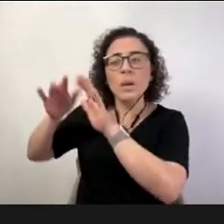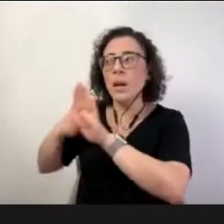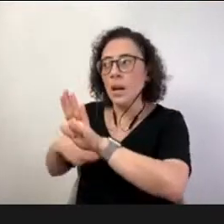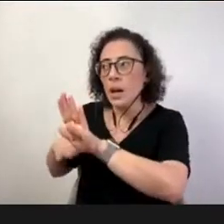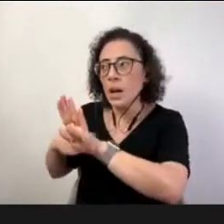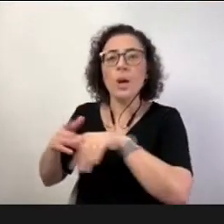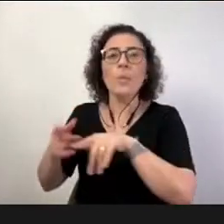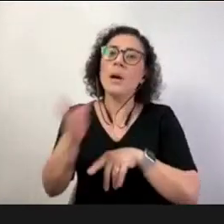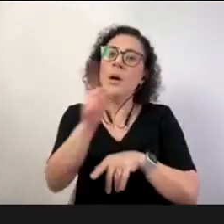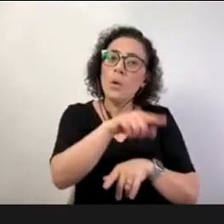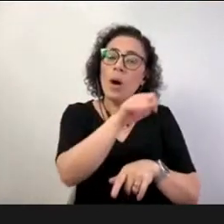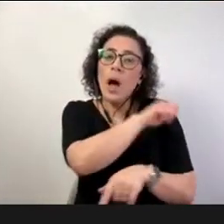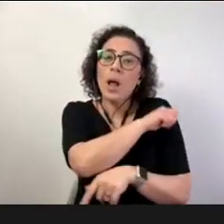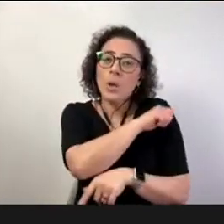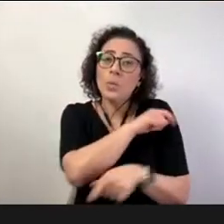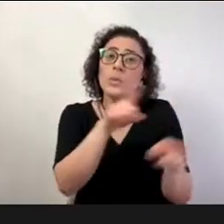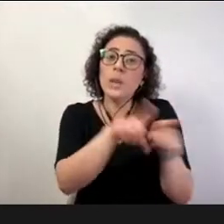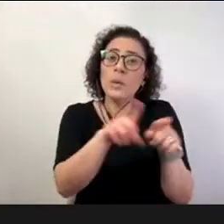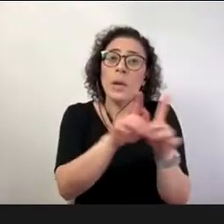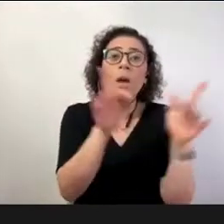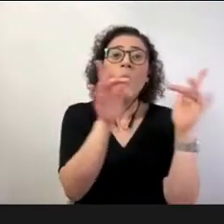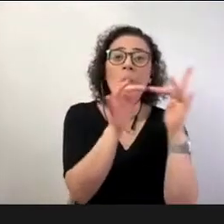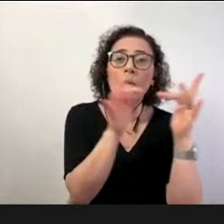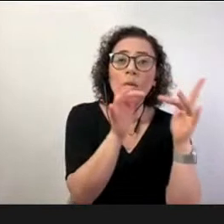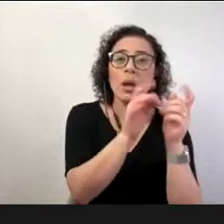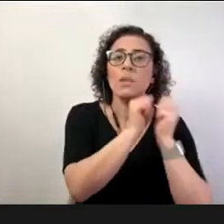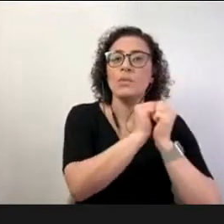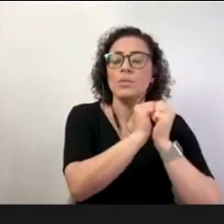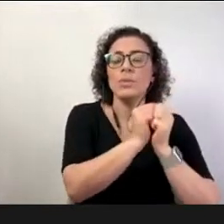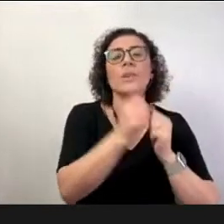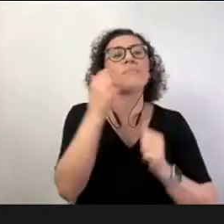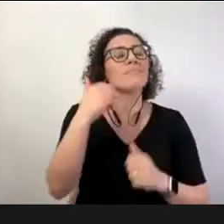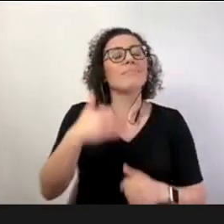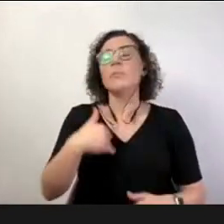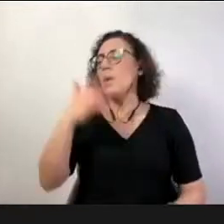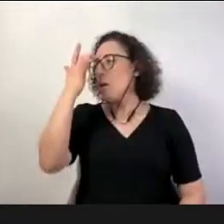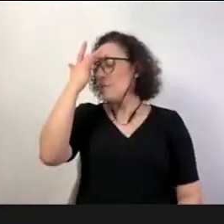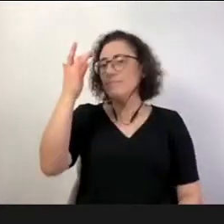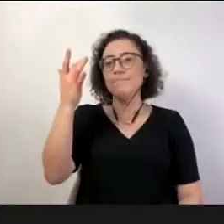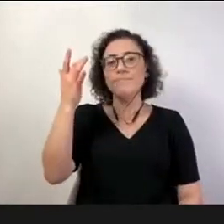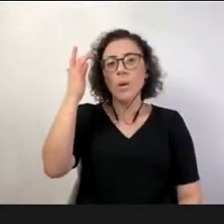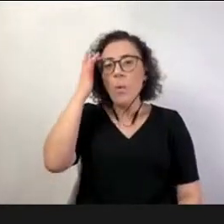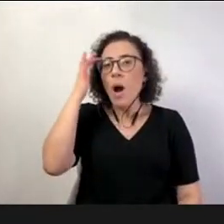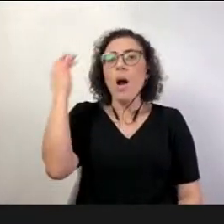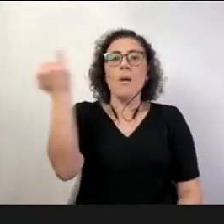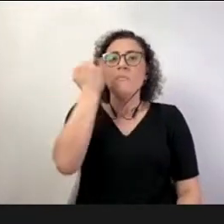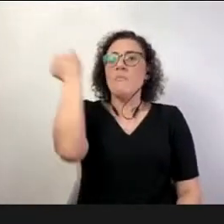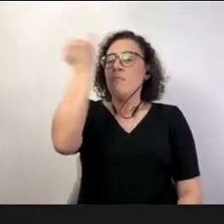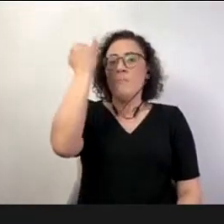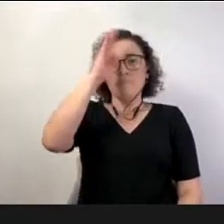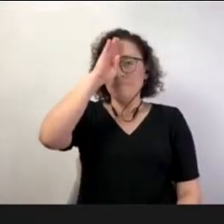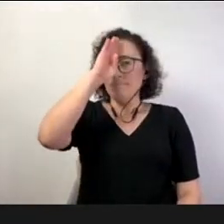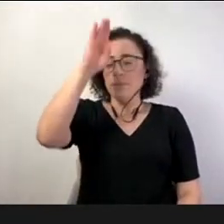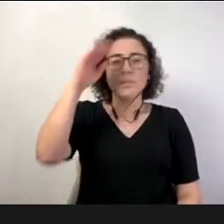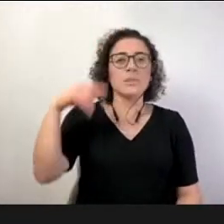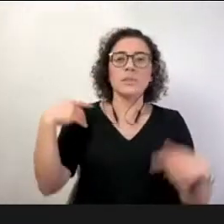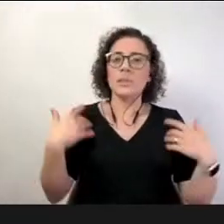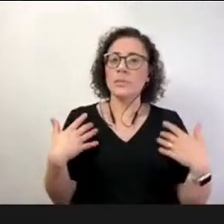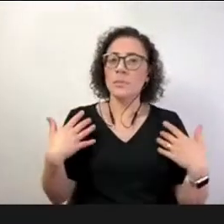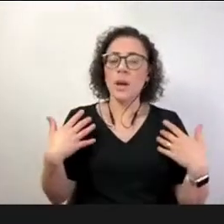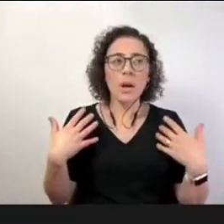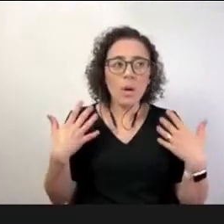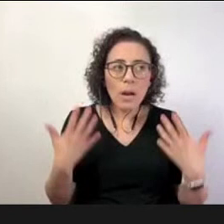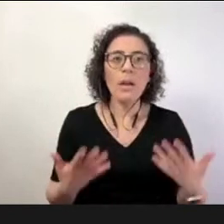isso com os alunos então a transparência pra mim é um ponto fundamental até porque quando a gente lida com transparência numa situação dessa que a gente